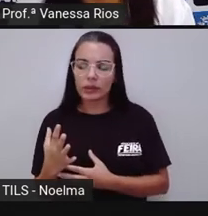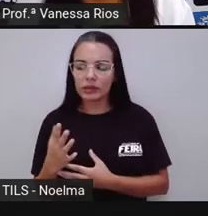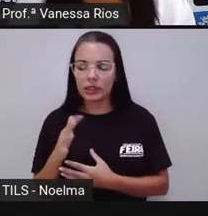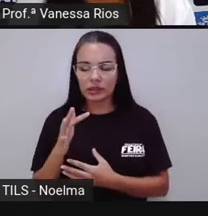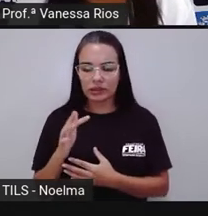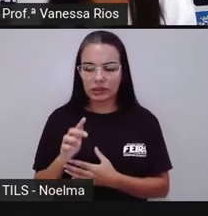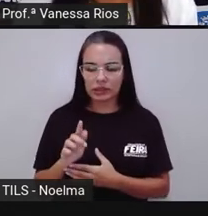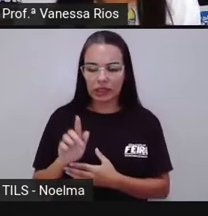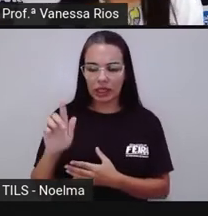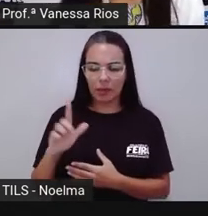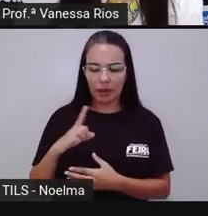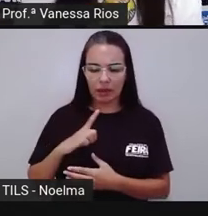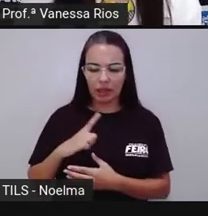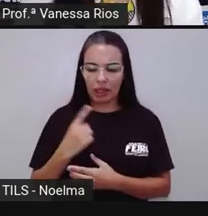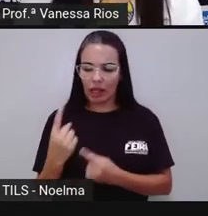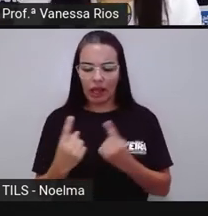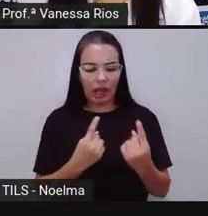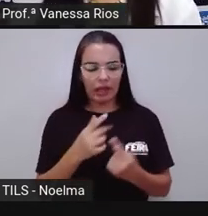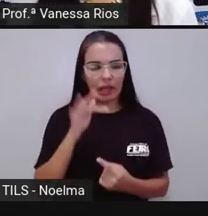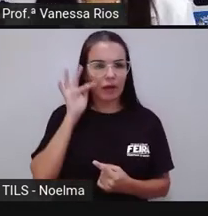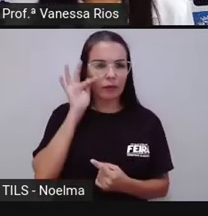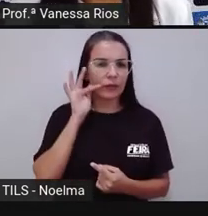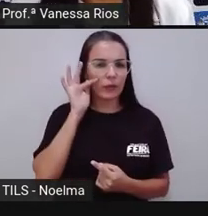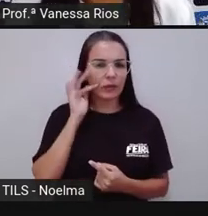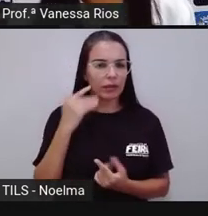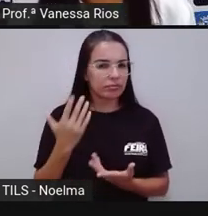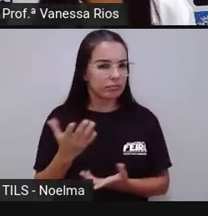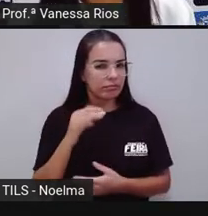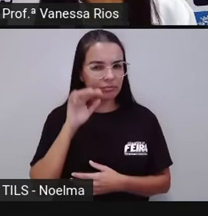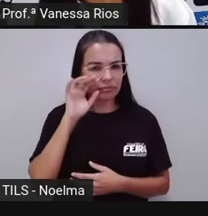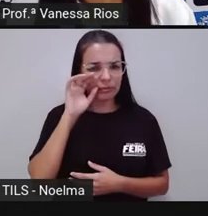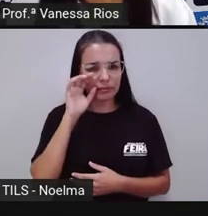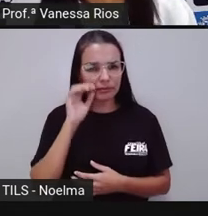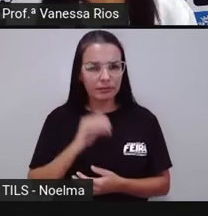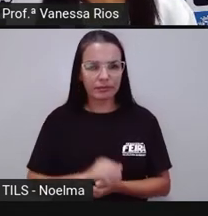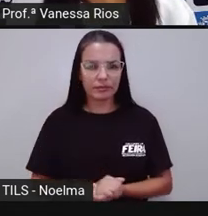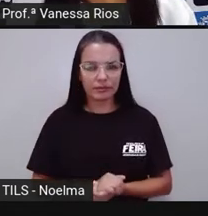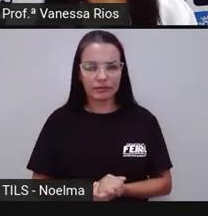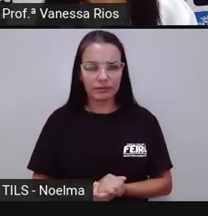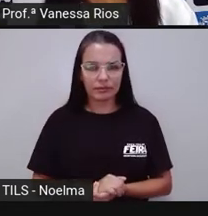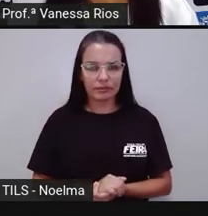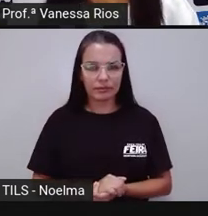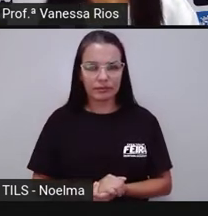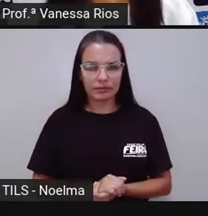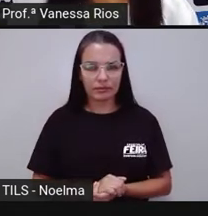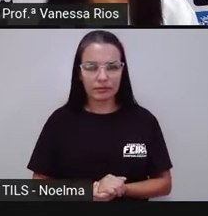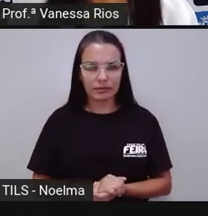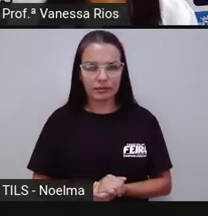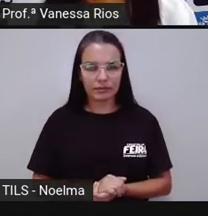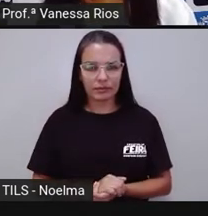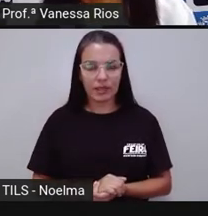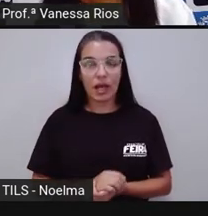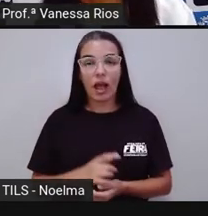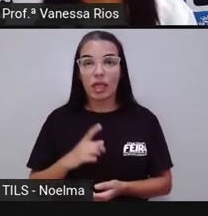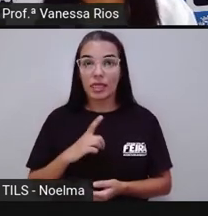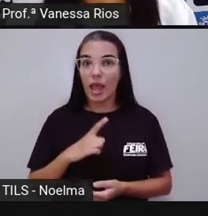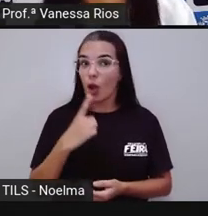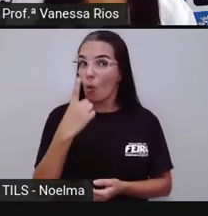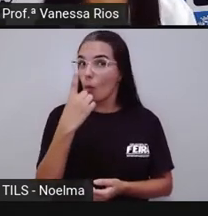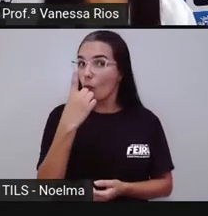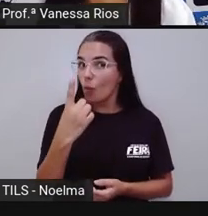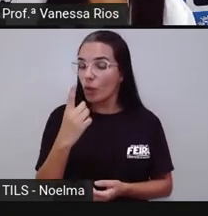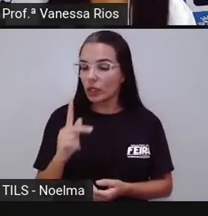fruta? Então, a gente já sabe aí que existe um quilo de melão,